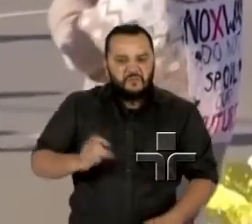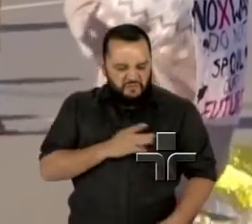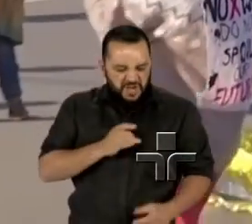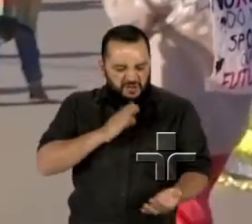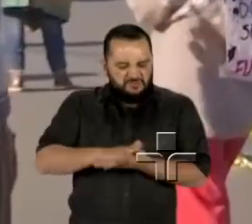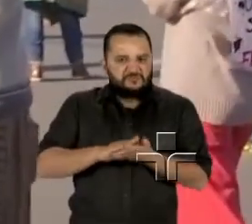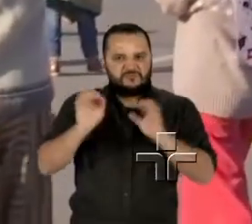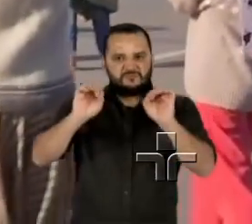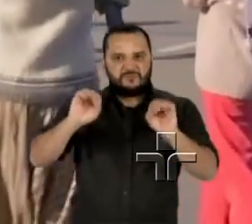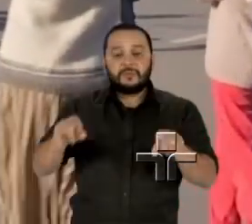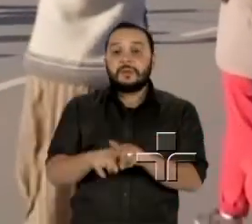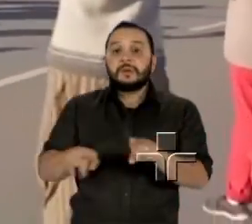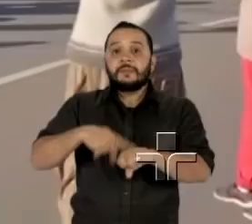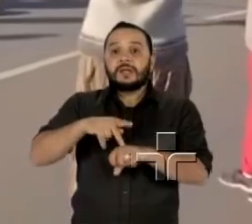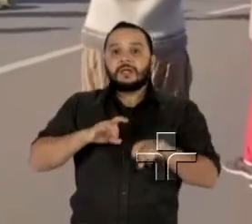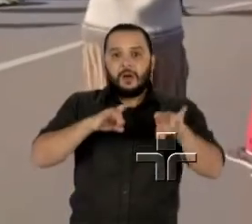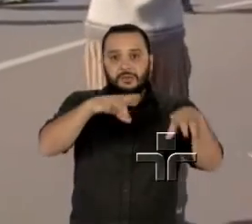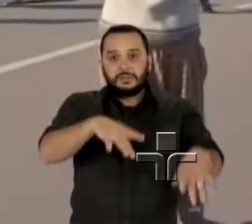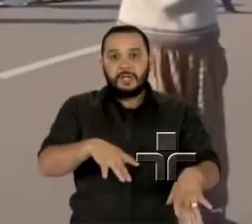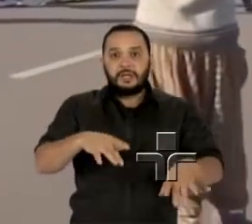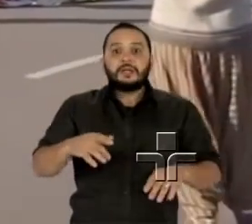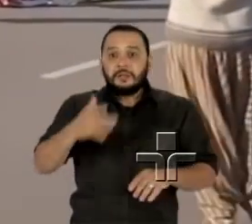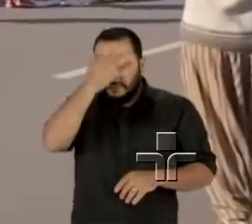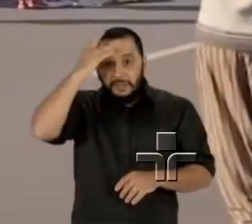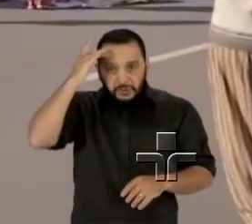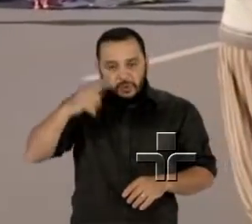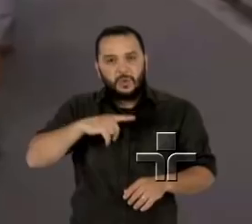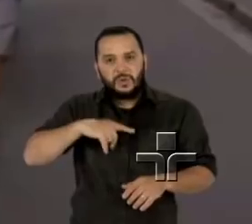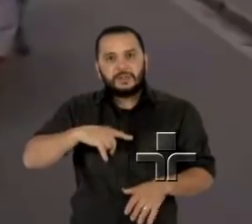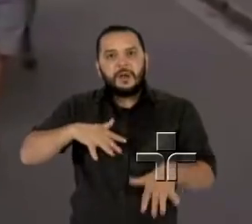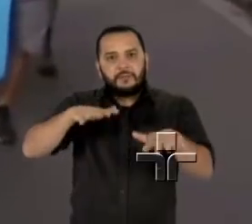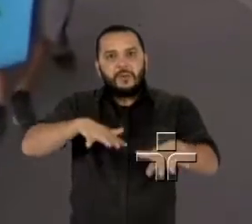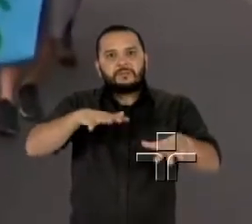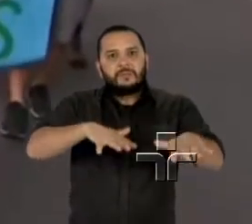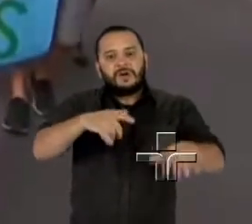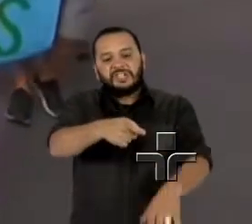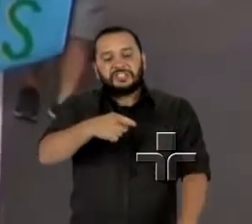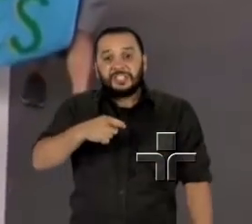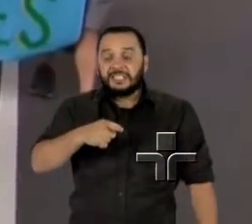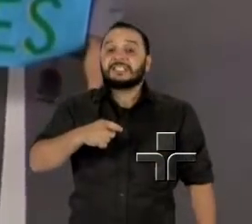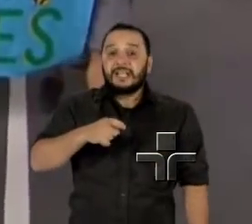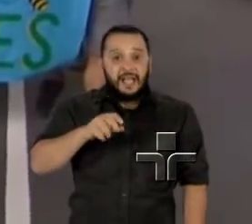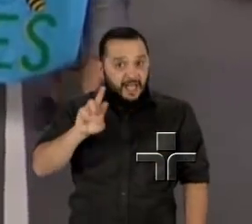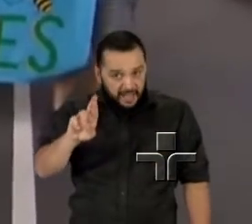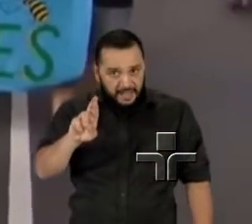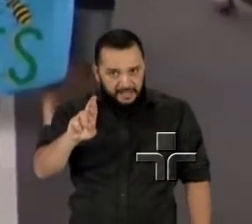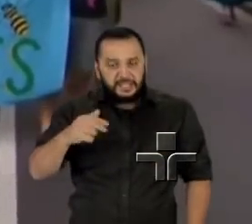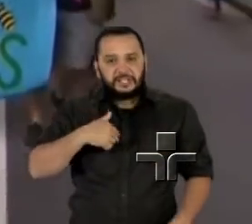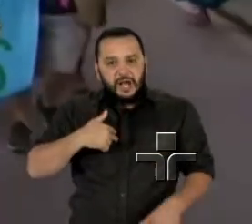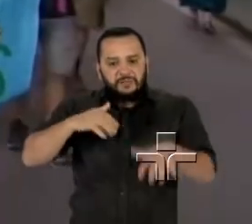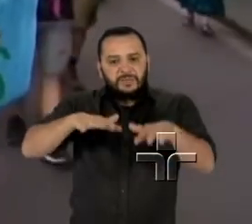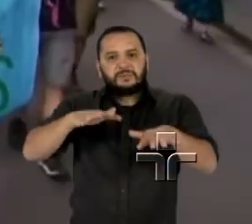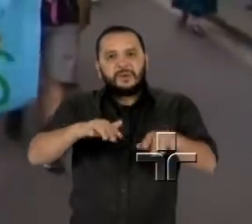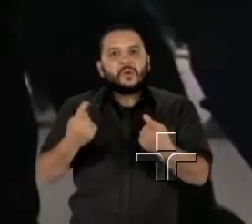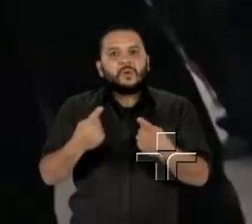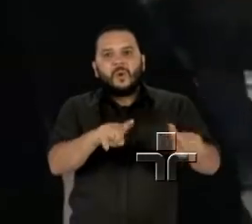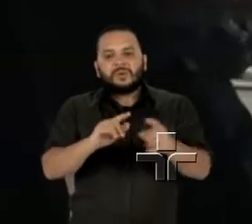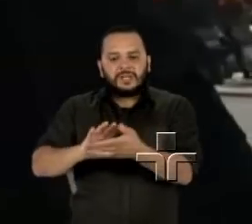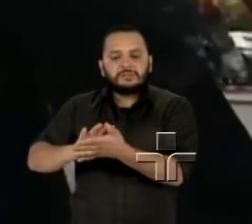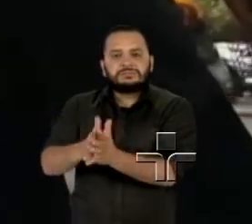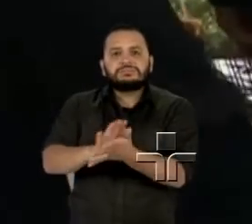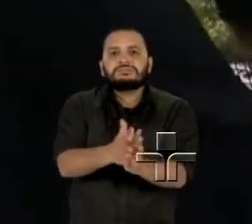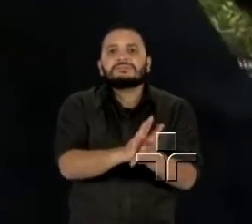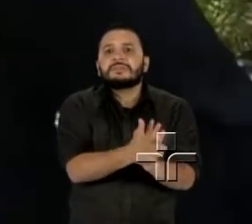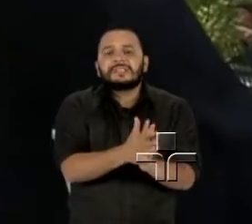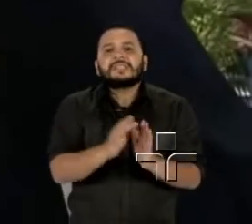Na Austrália, centenas de militantes do movimento XR, rebelião contra a extinção, carregando faixas e